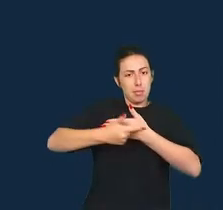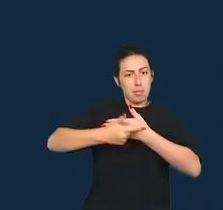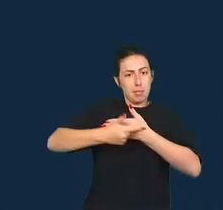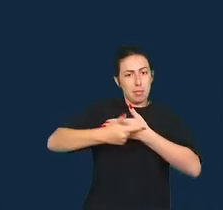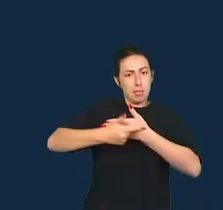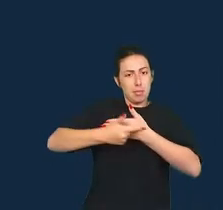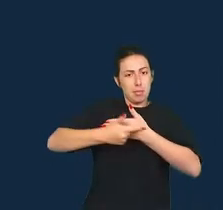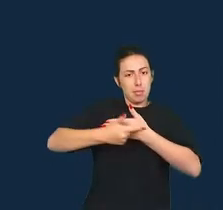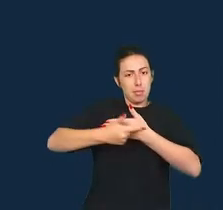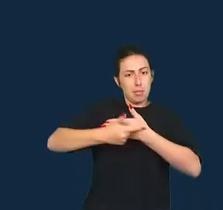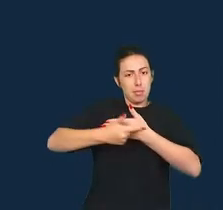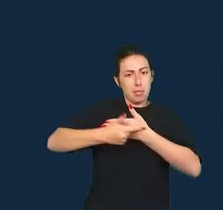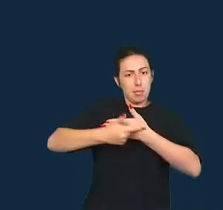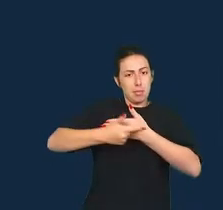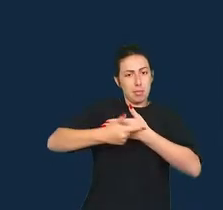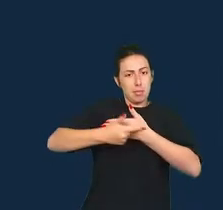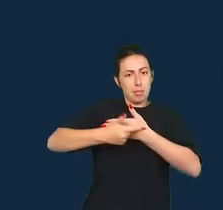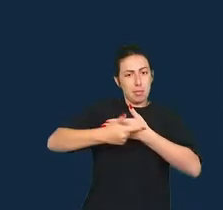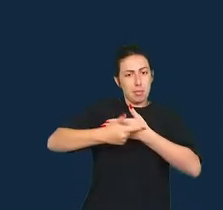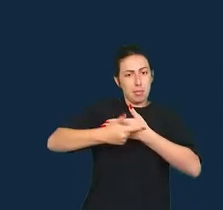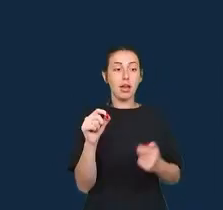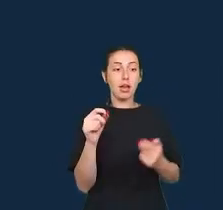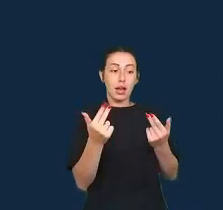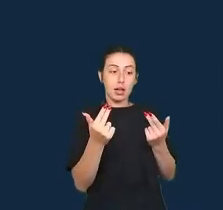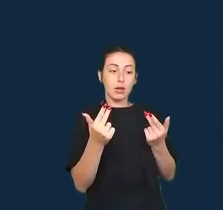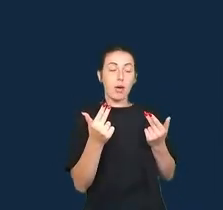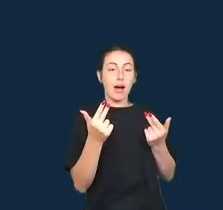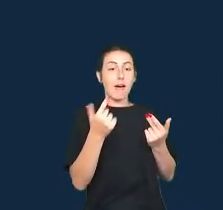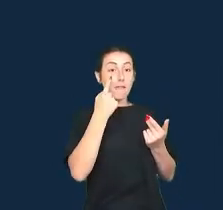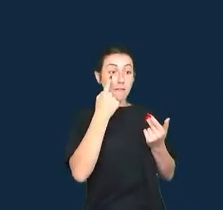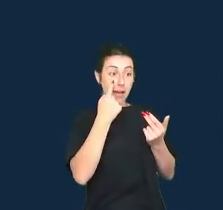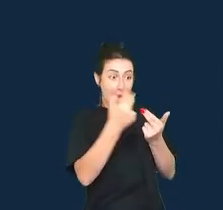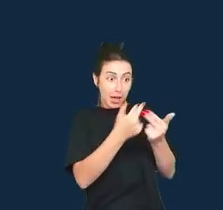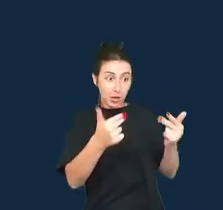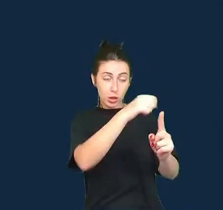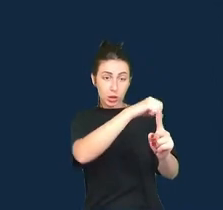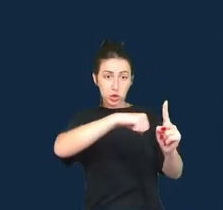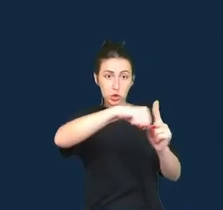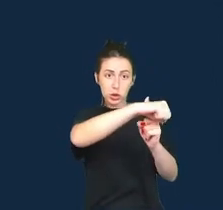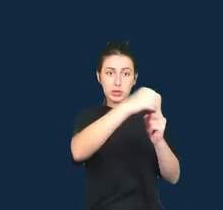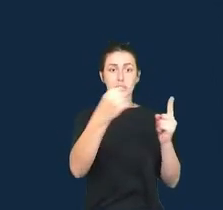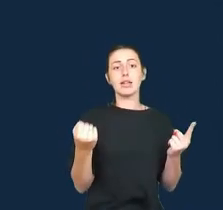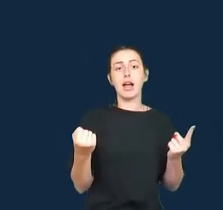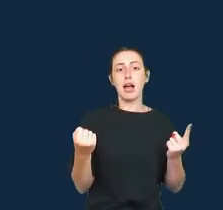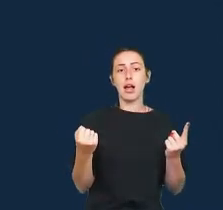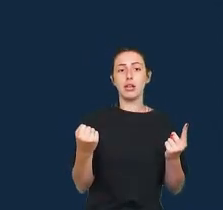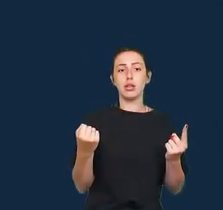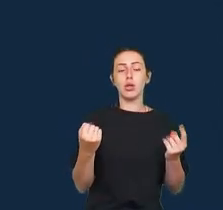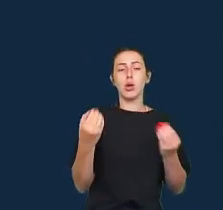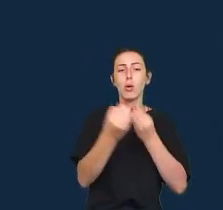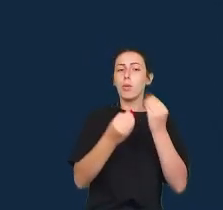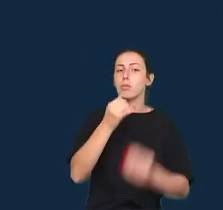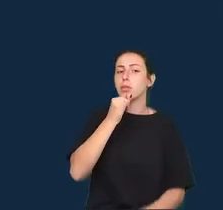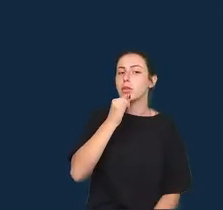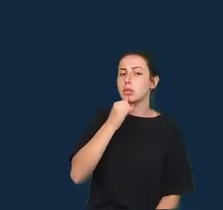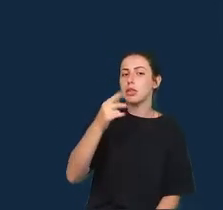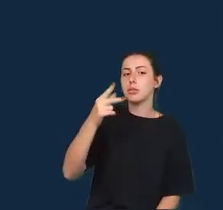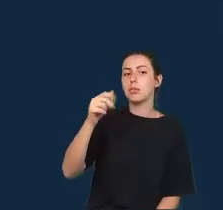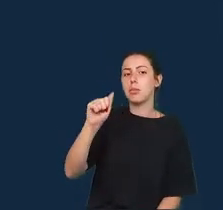sociais associadas com espaço e também patriarquia patriarcado